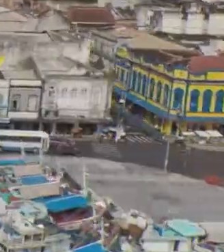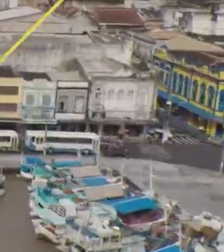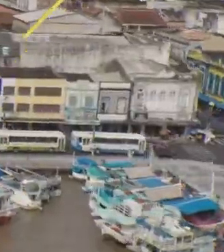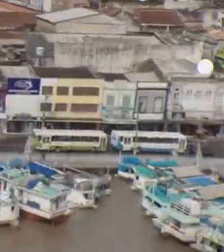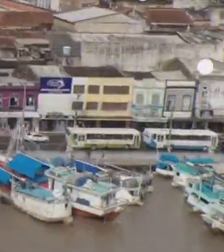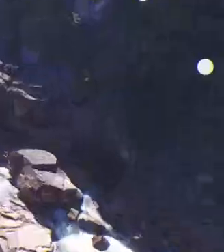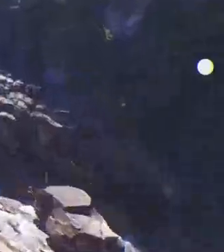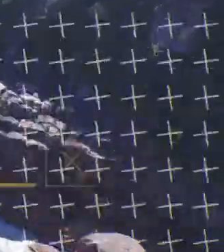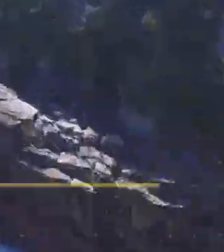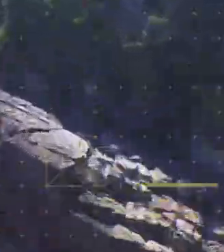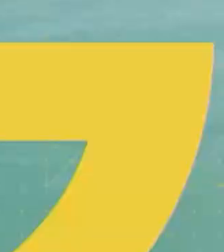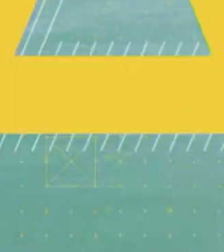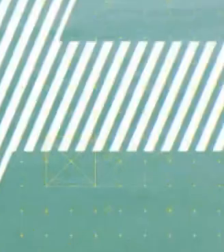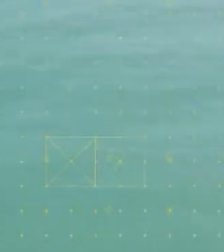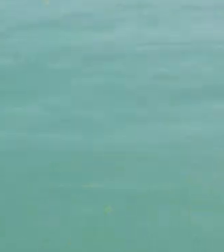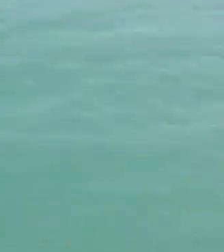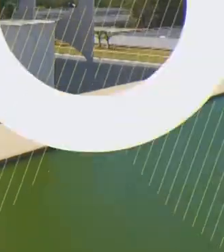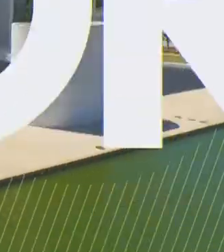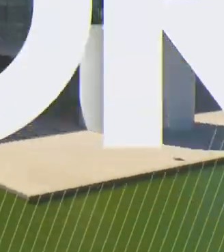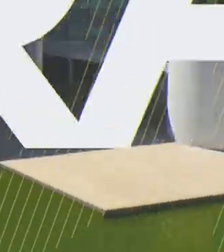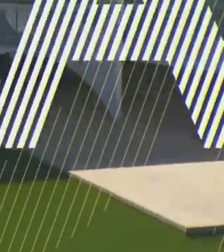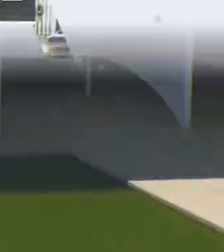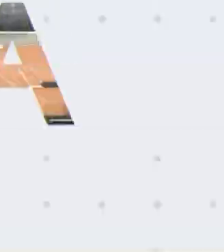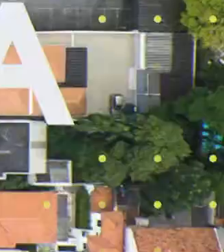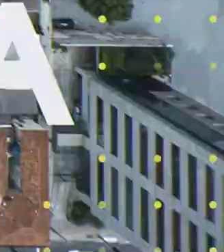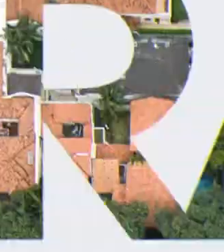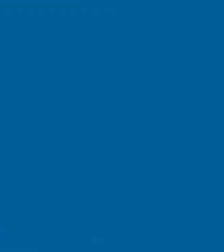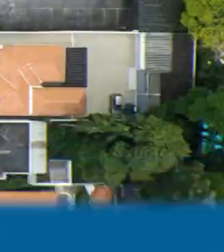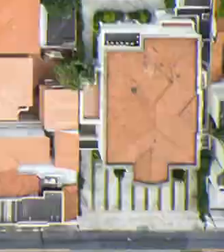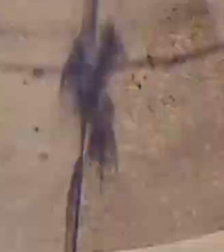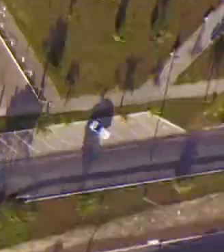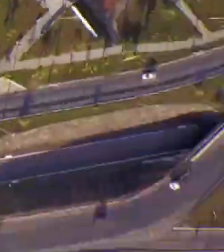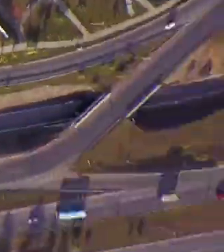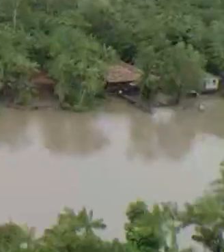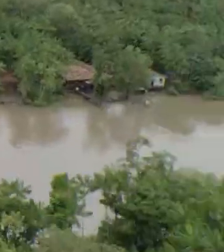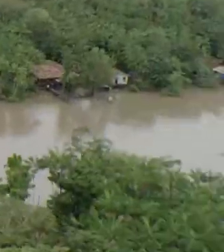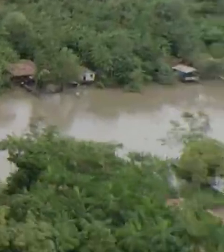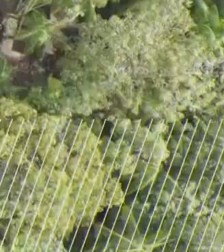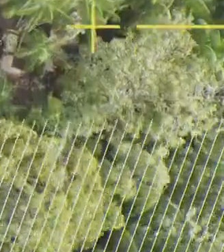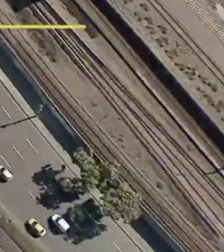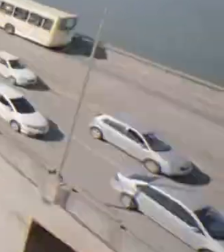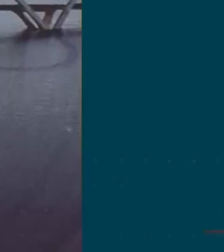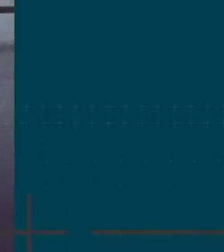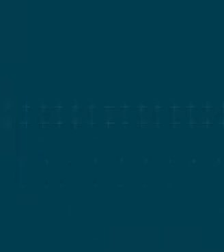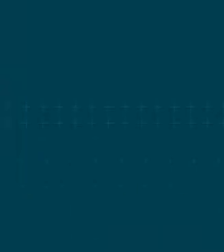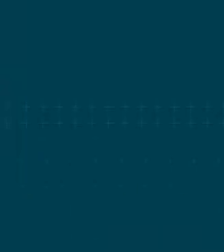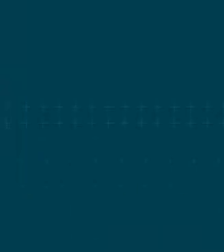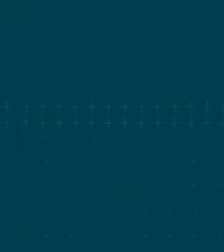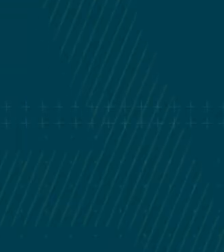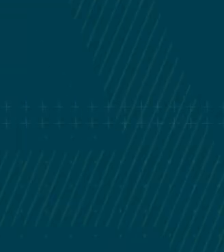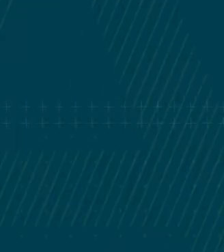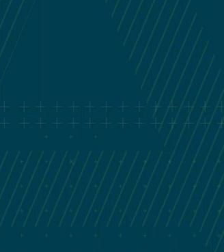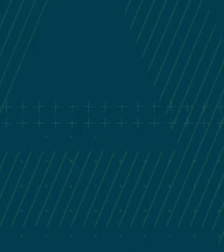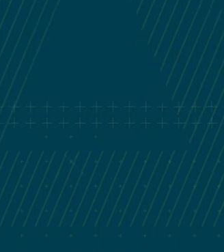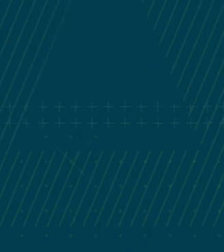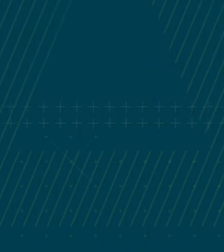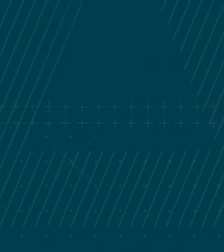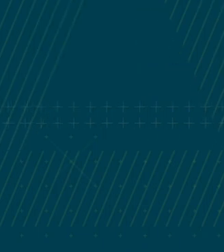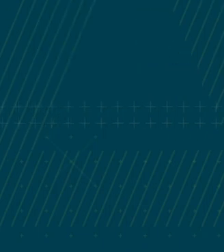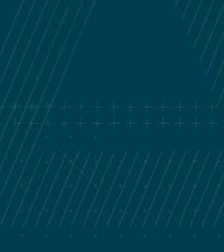Coelho Transcrição